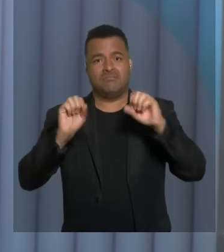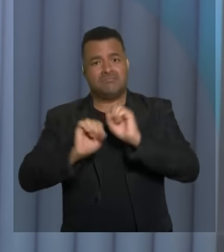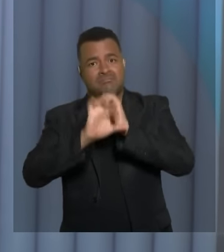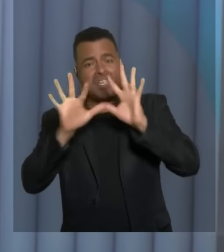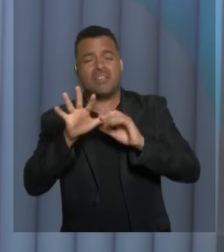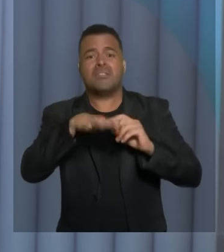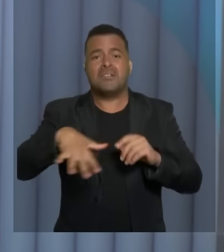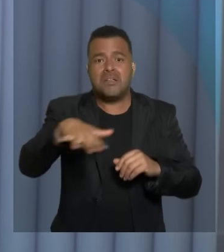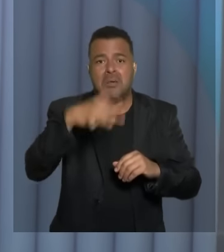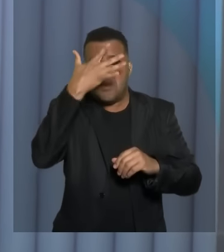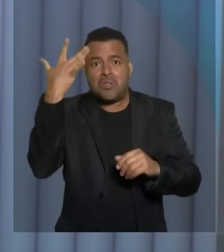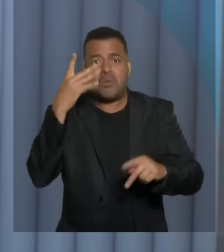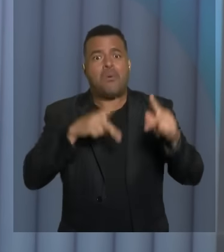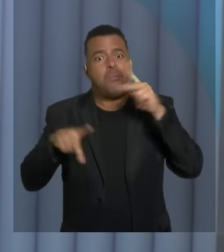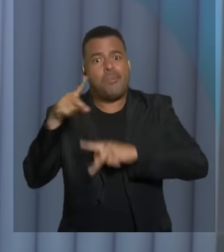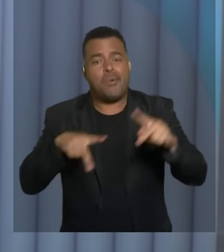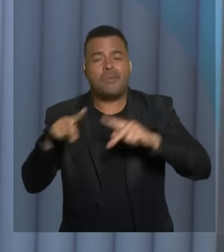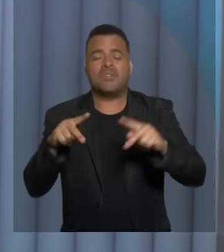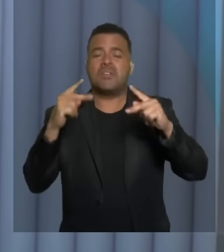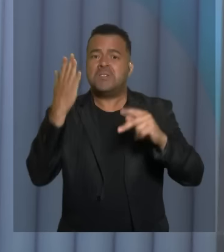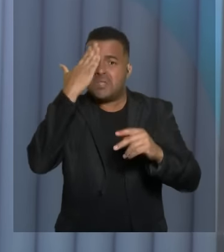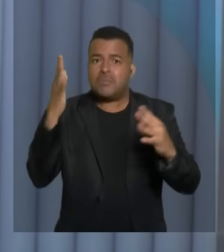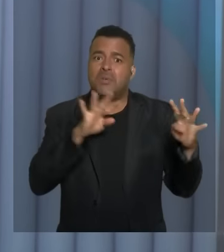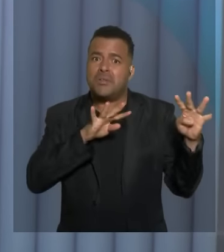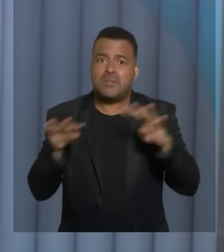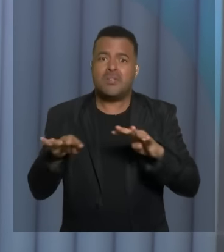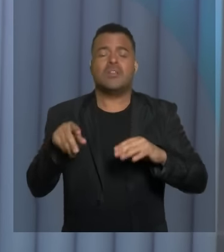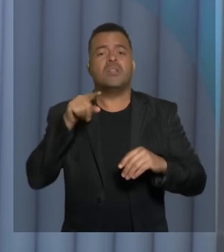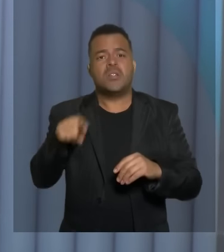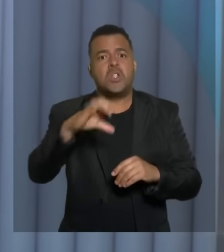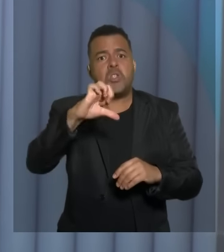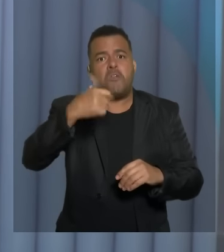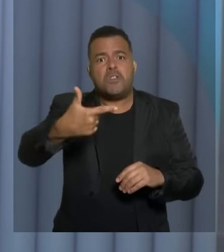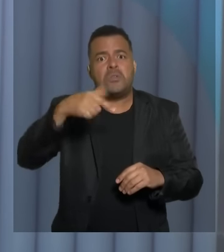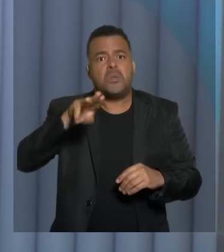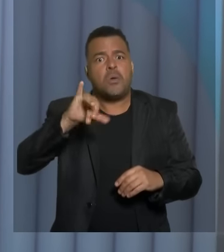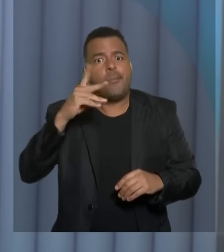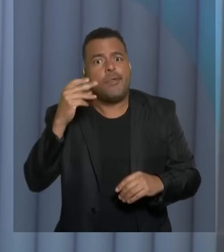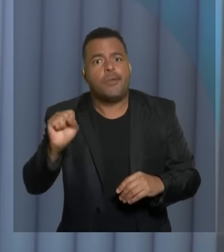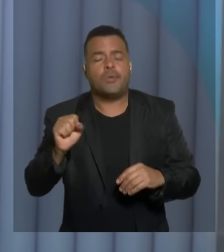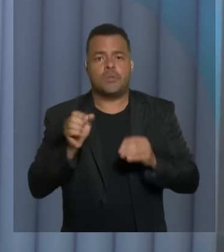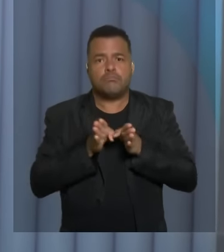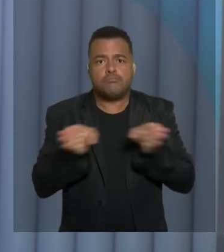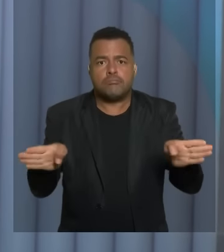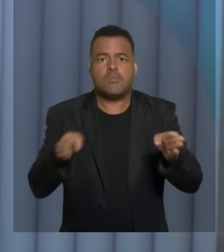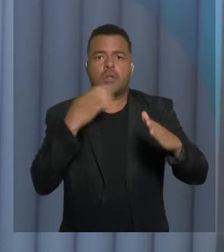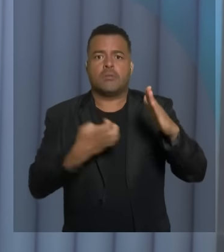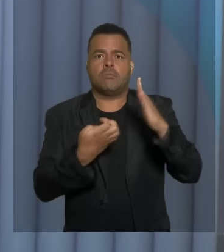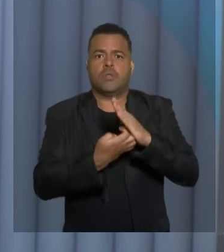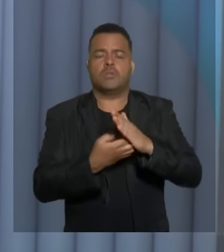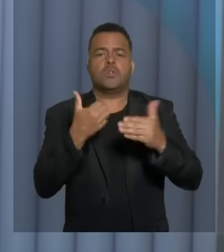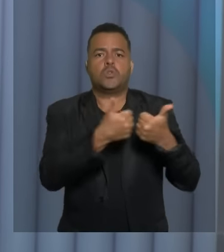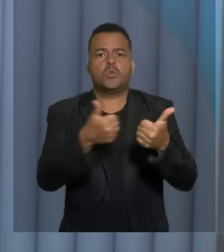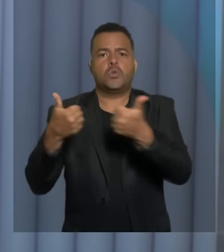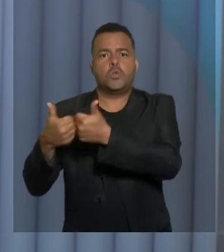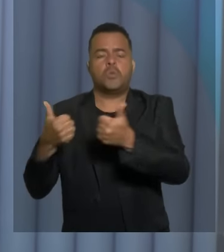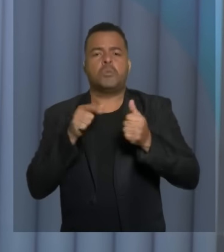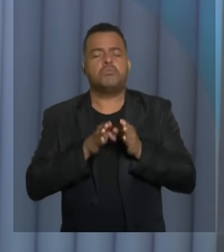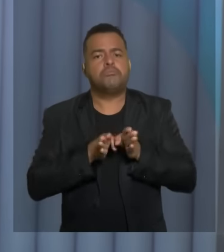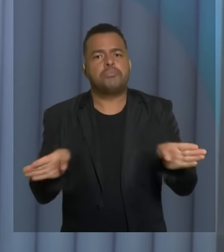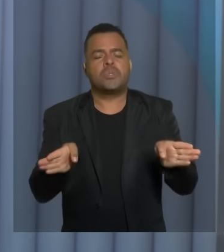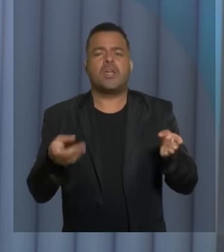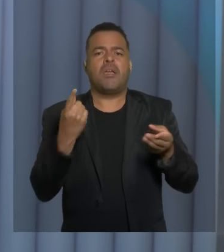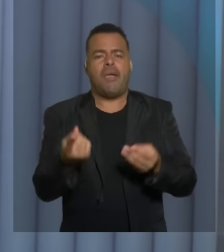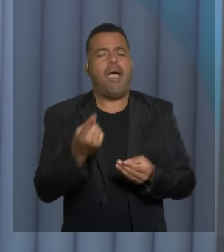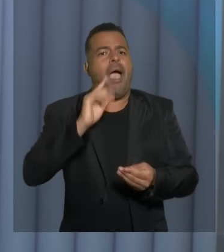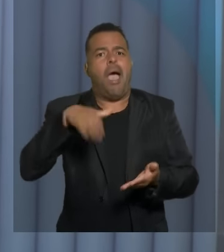desse pagamento tão vultuoso de R$ 92 milhões para duas empresas, ainda cobrando a tarifa de